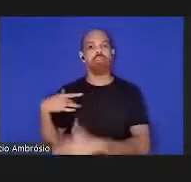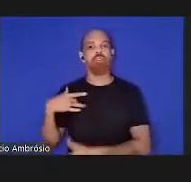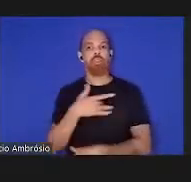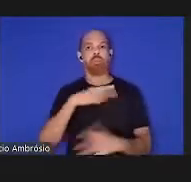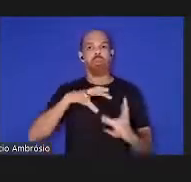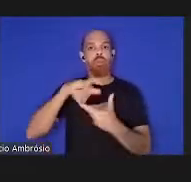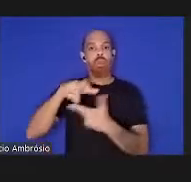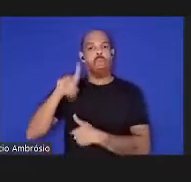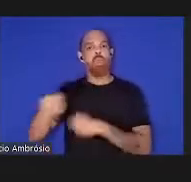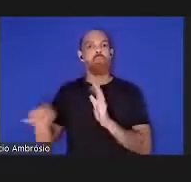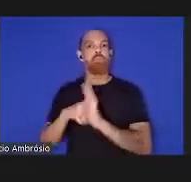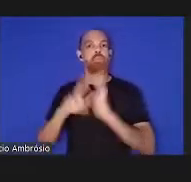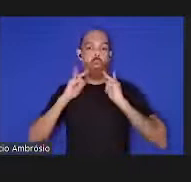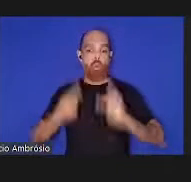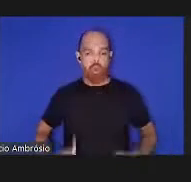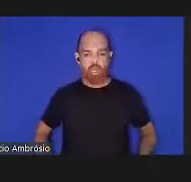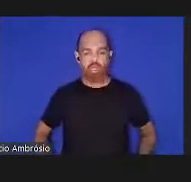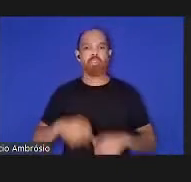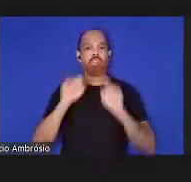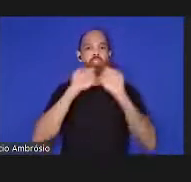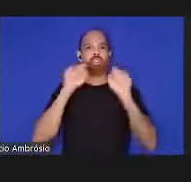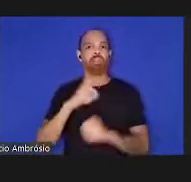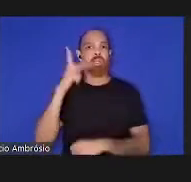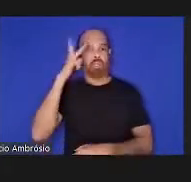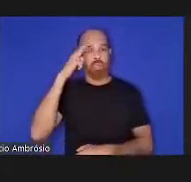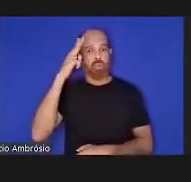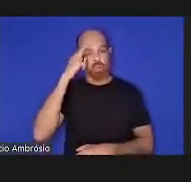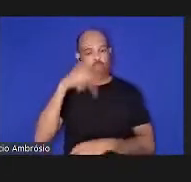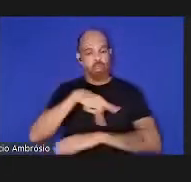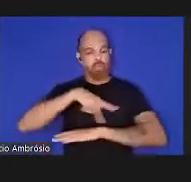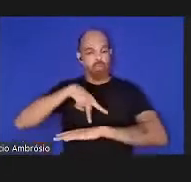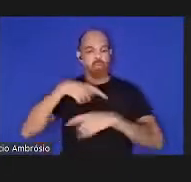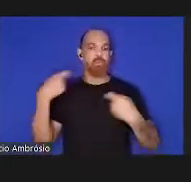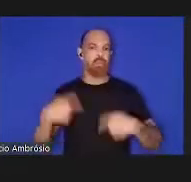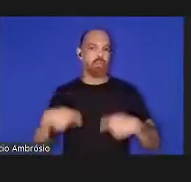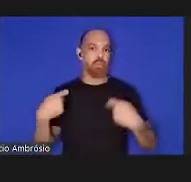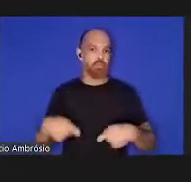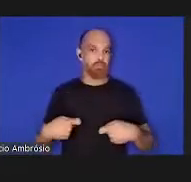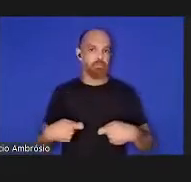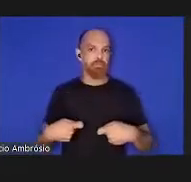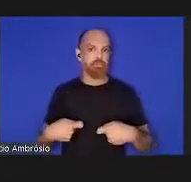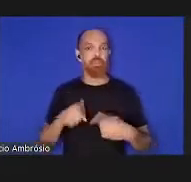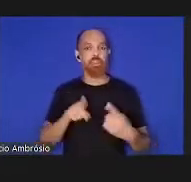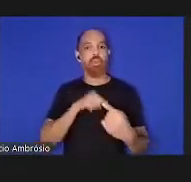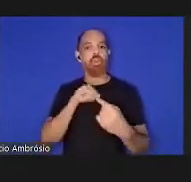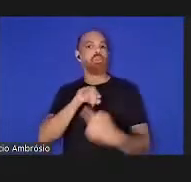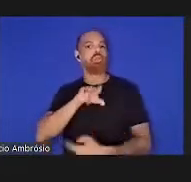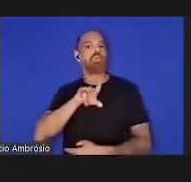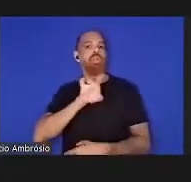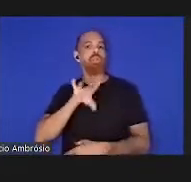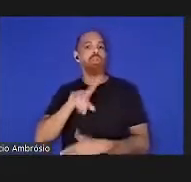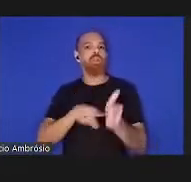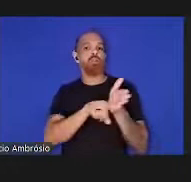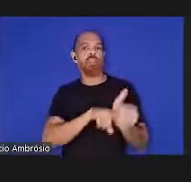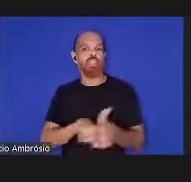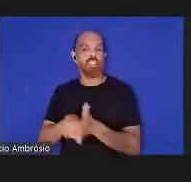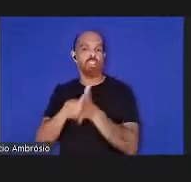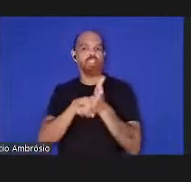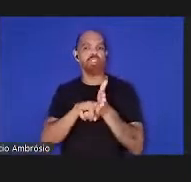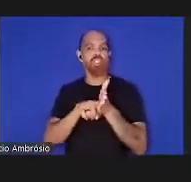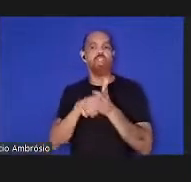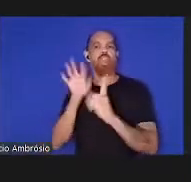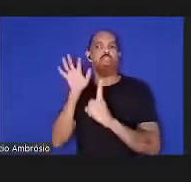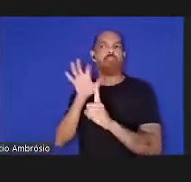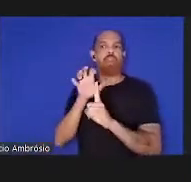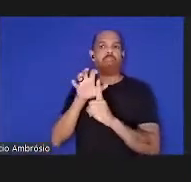humanas e dos sistemas naturais dos quais dependem o seu objetivo não é apenas investigar os efeitos das mudanças